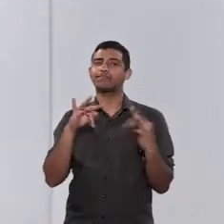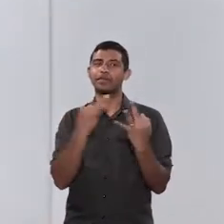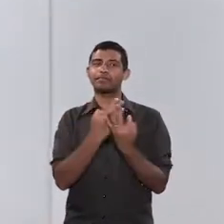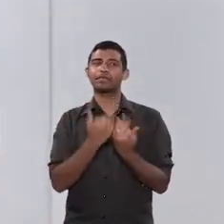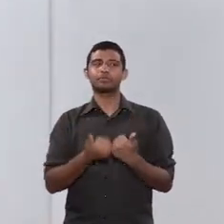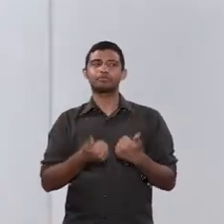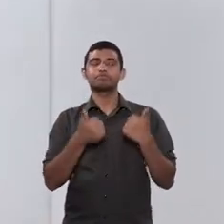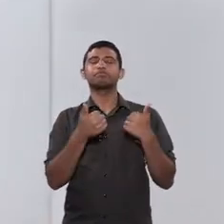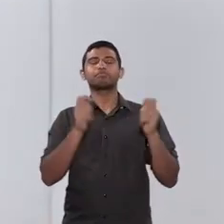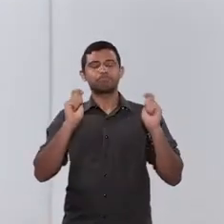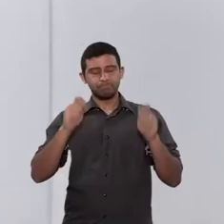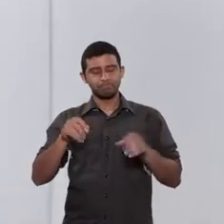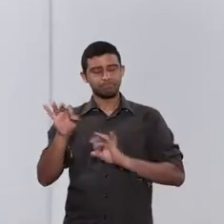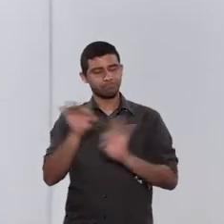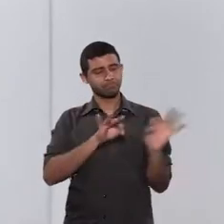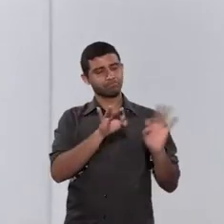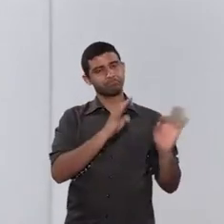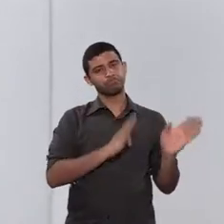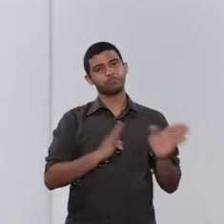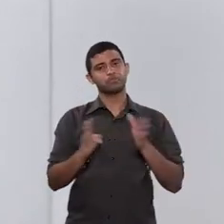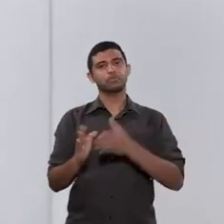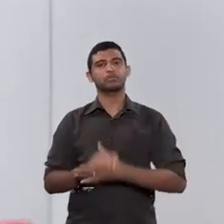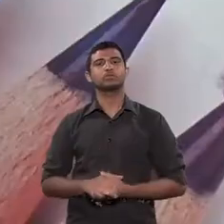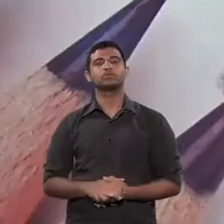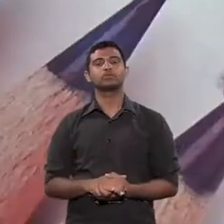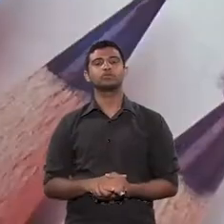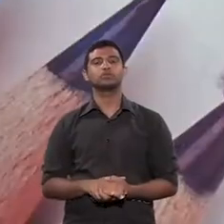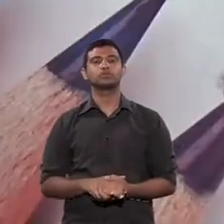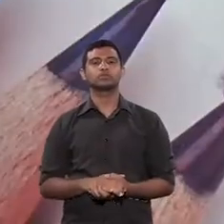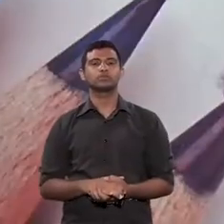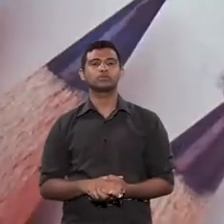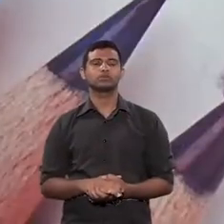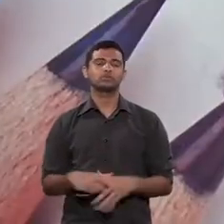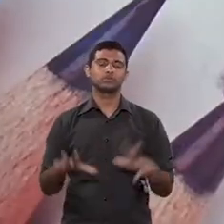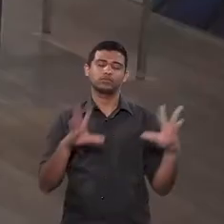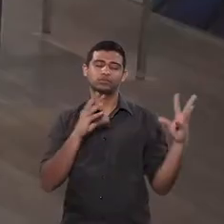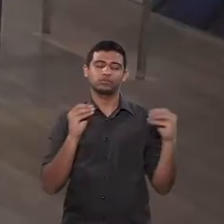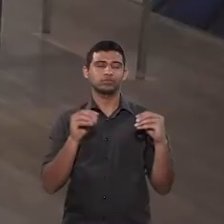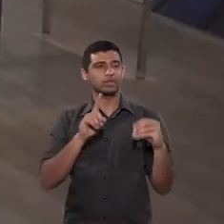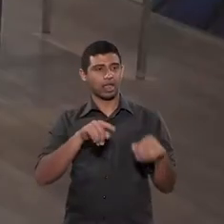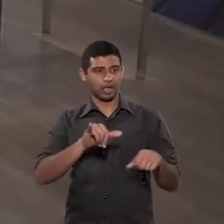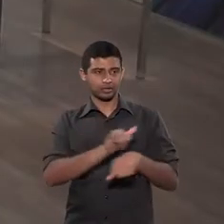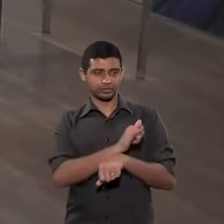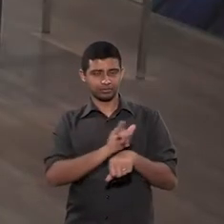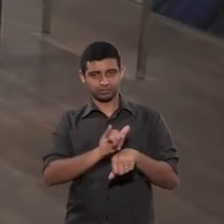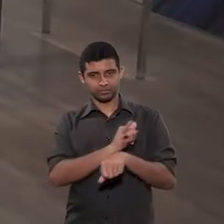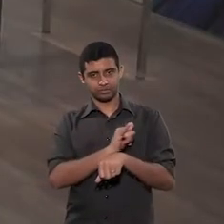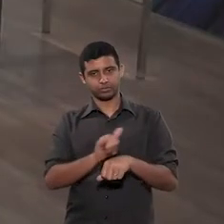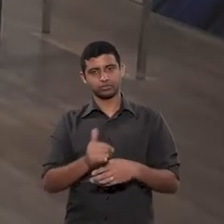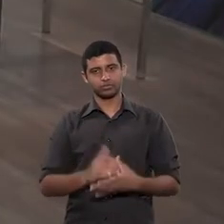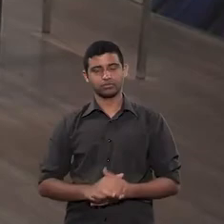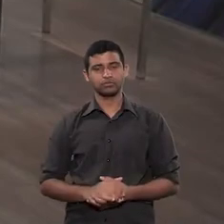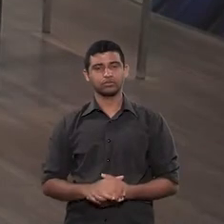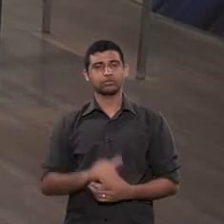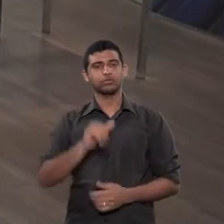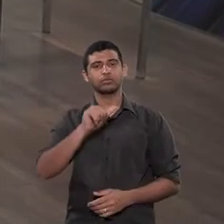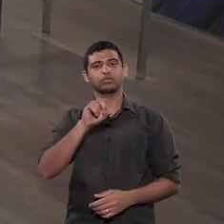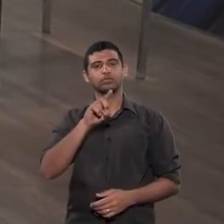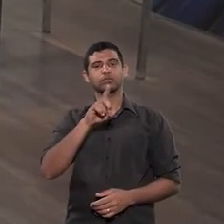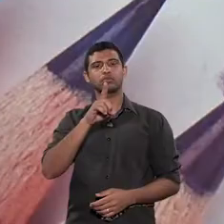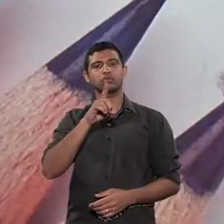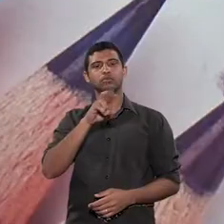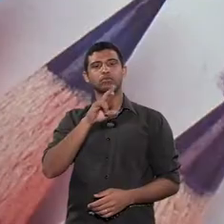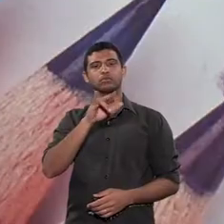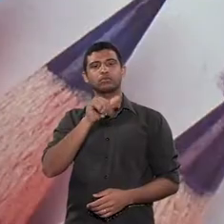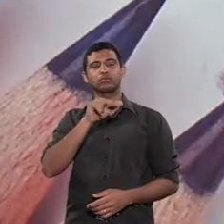as famílias estejam prontas para elas construírem o seu ator. Essa é o mundo ideal. Sim, com certeza. seria o mundo ideal. A Adriana está